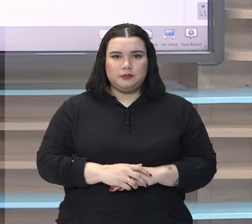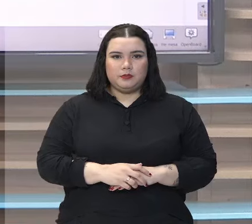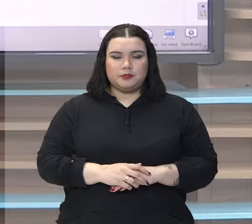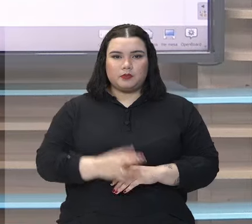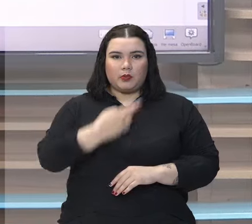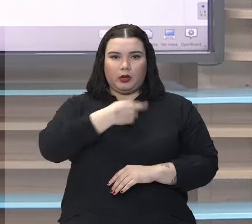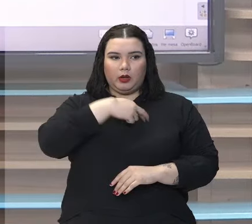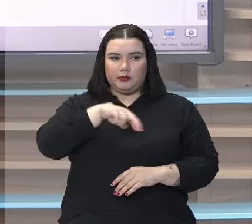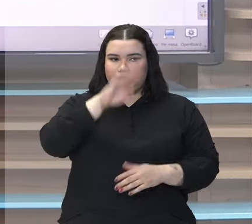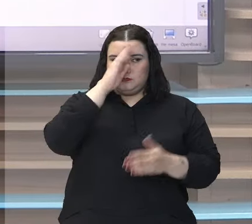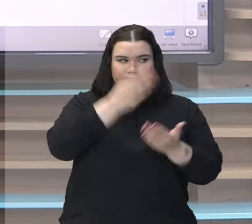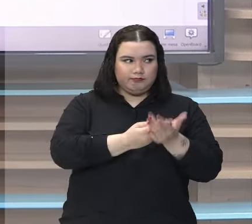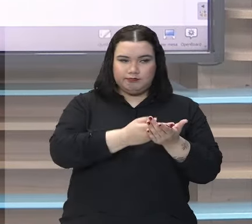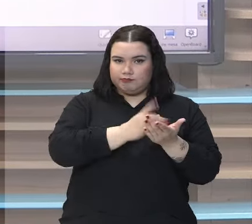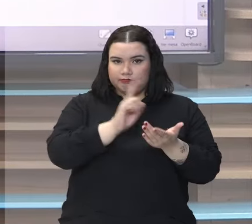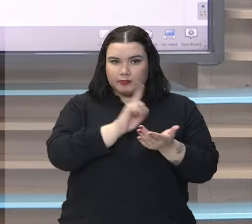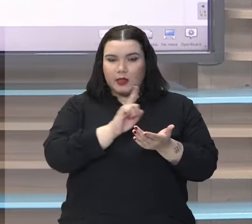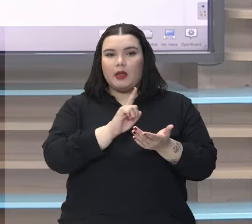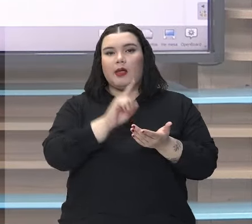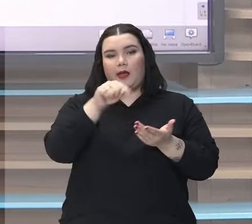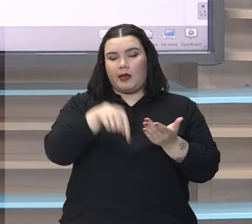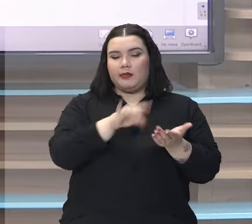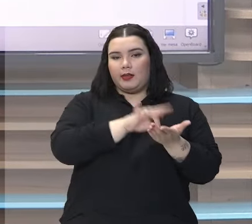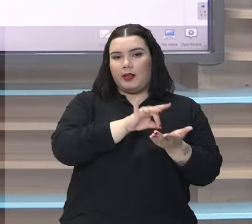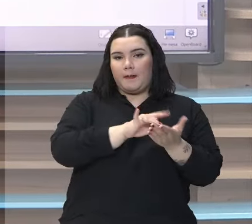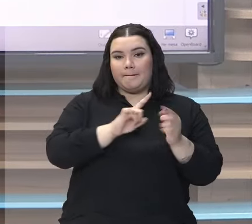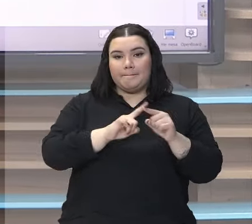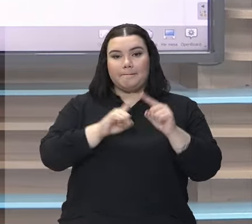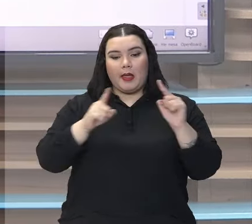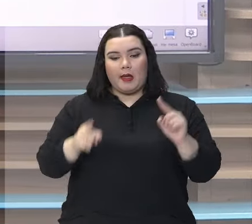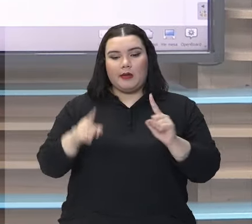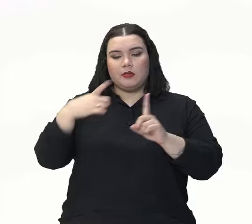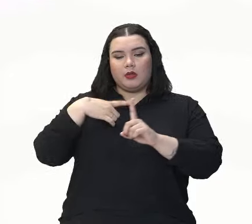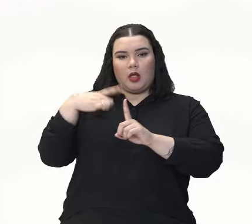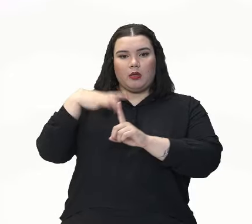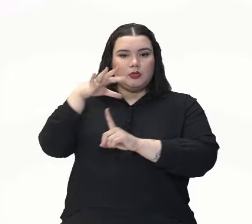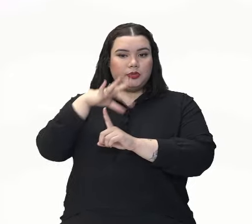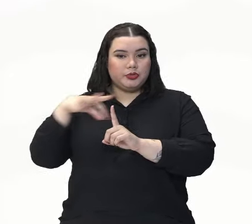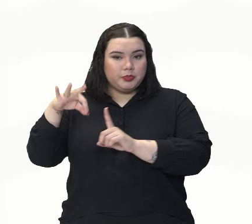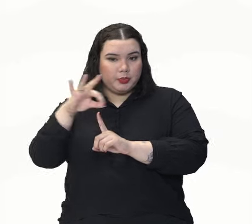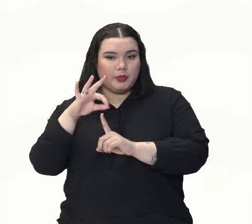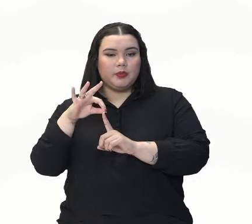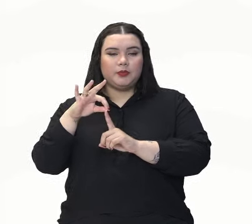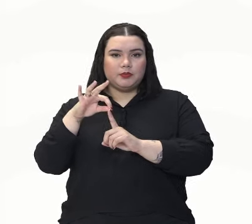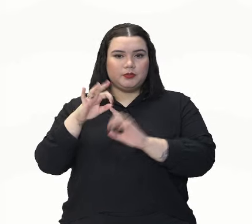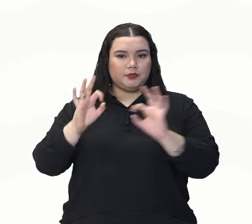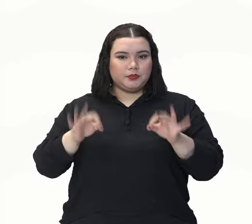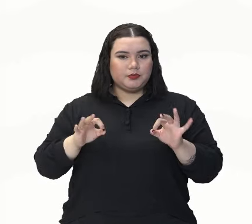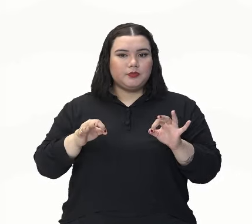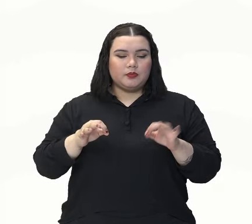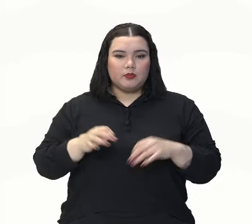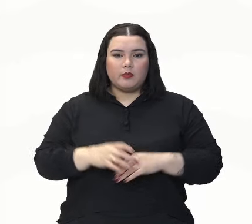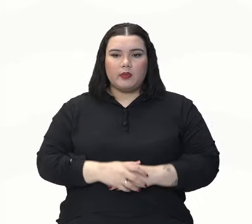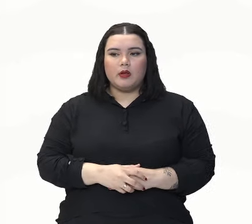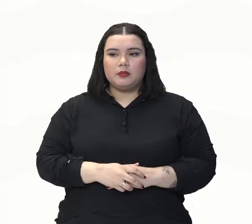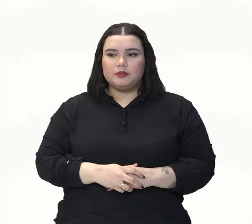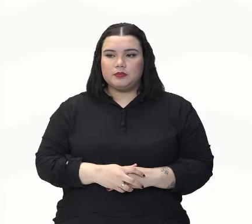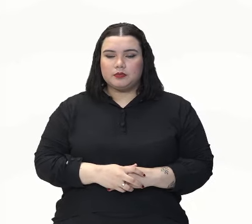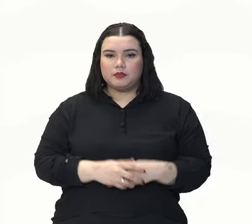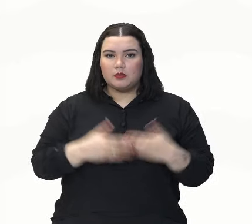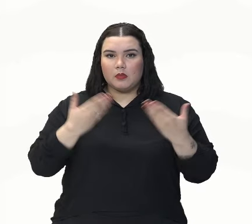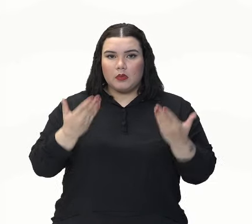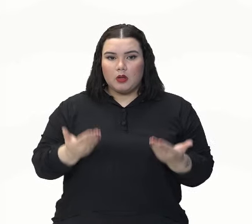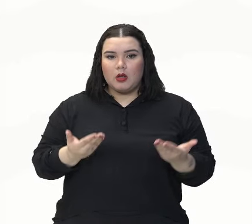mas somos espiritualizados. Então, aqui há uma contradição de ideia. Então,